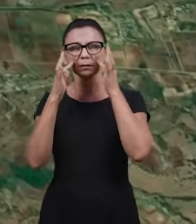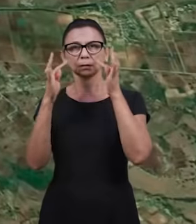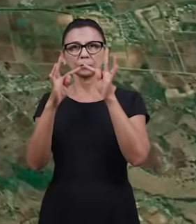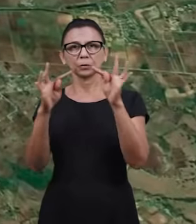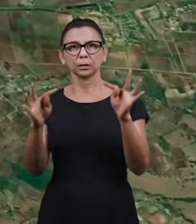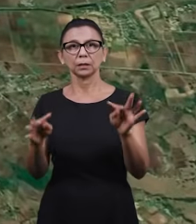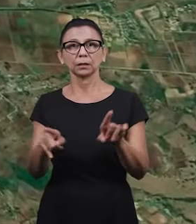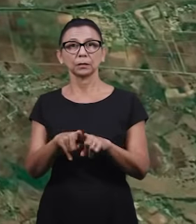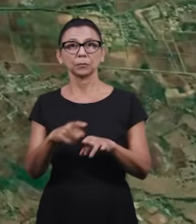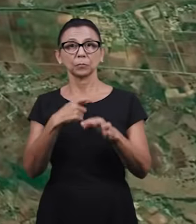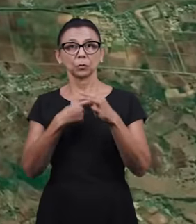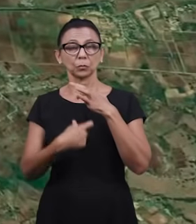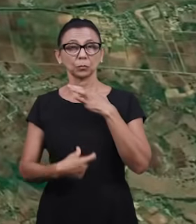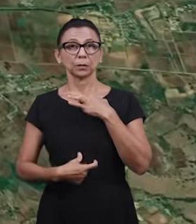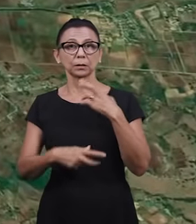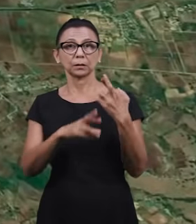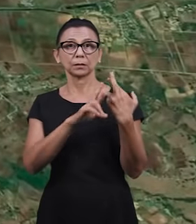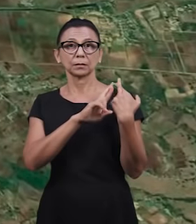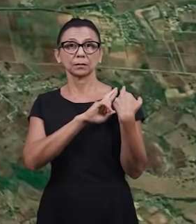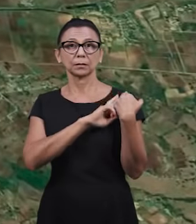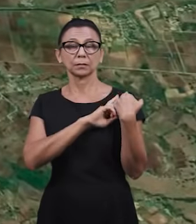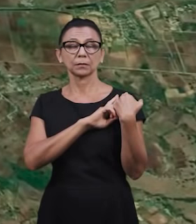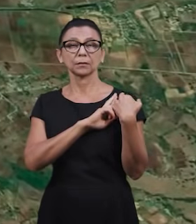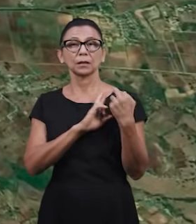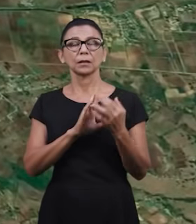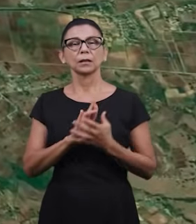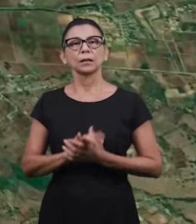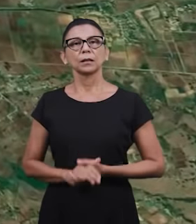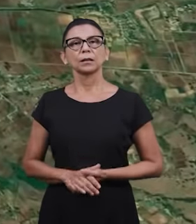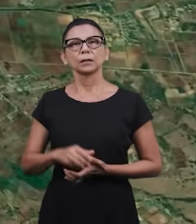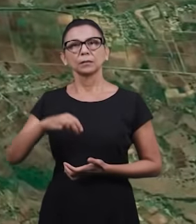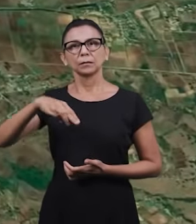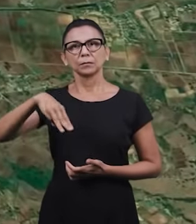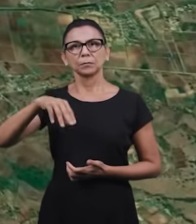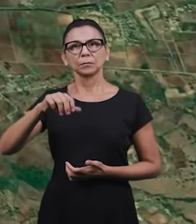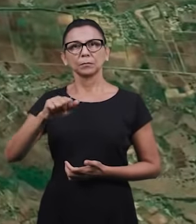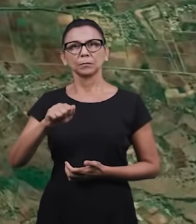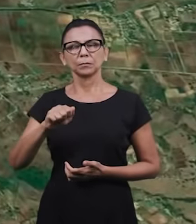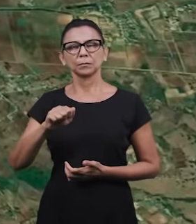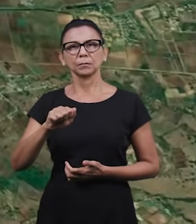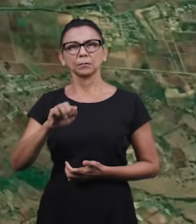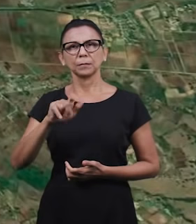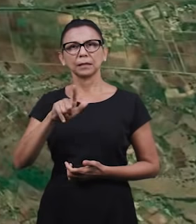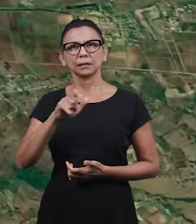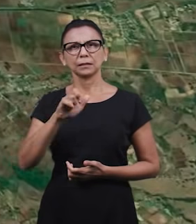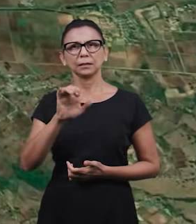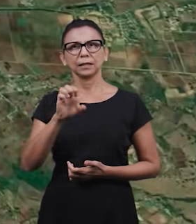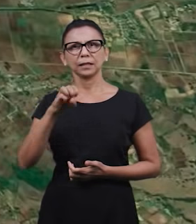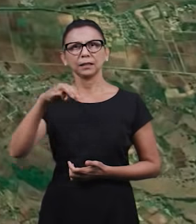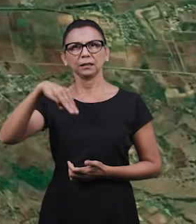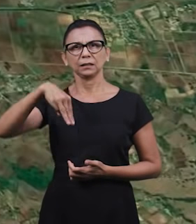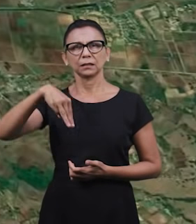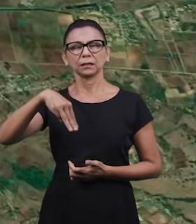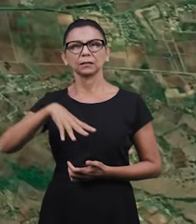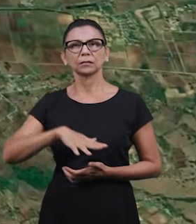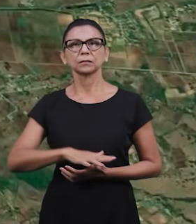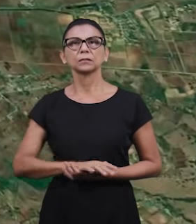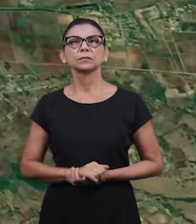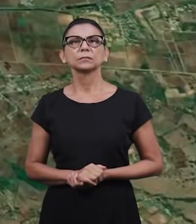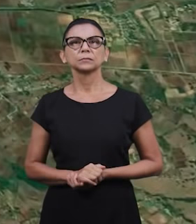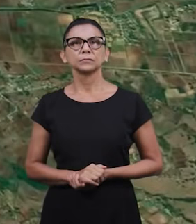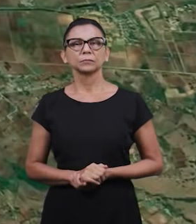Bayamo é exatamente o irmão obreiro o Mariano Mariel Otelo Rodrigues.